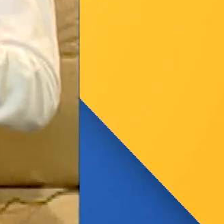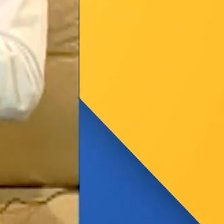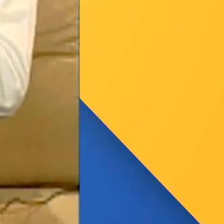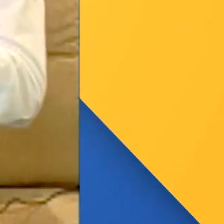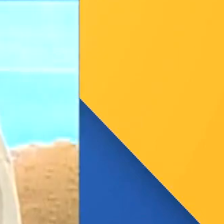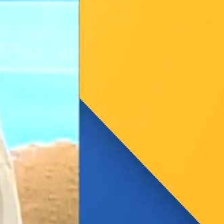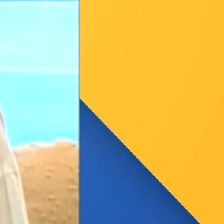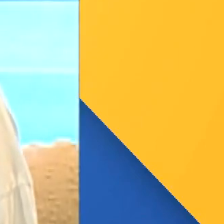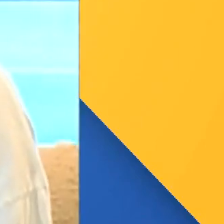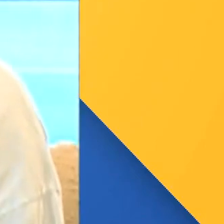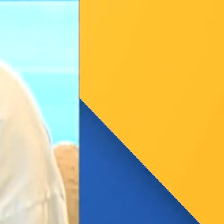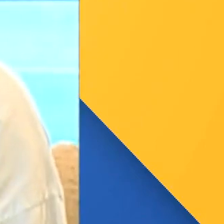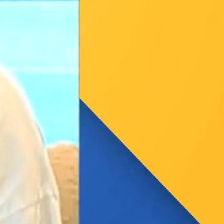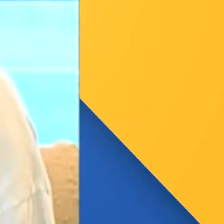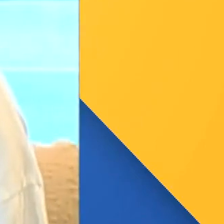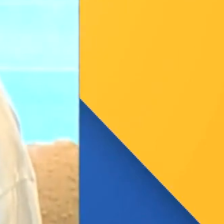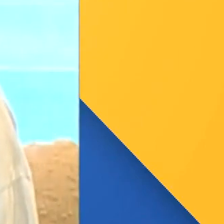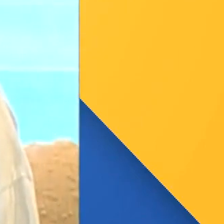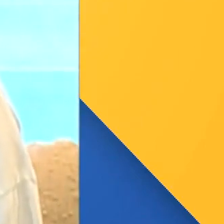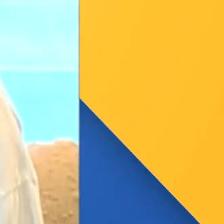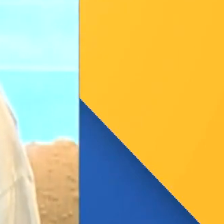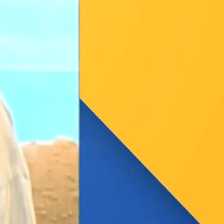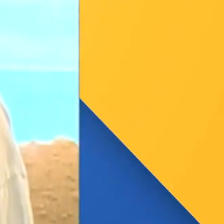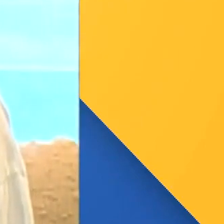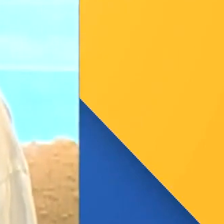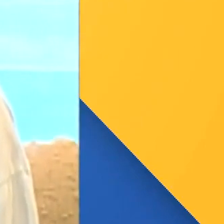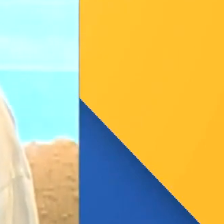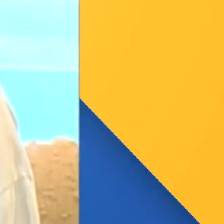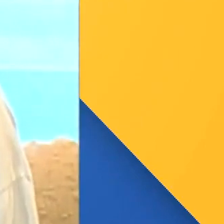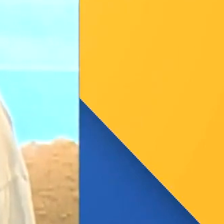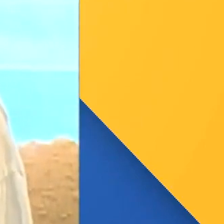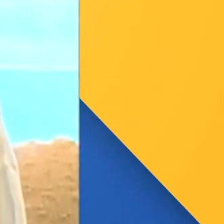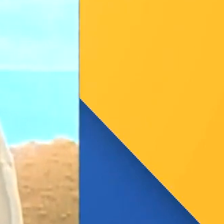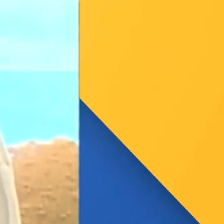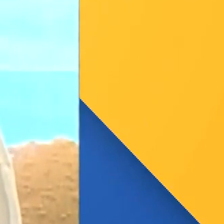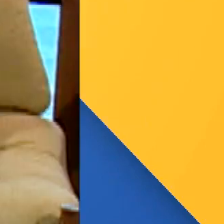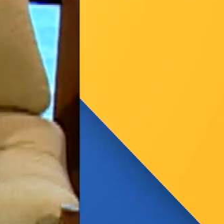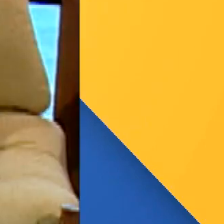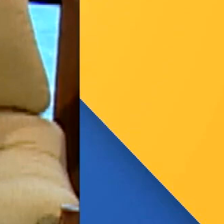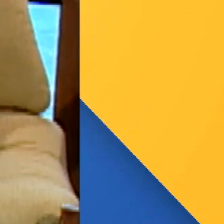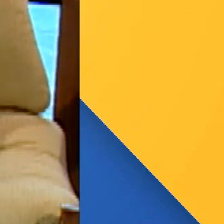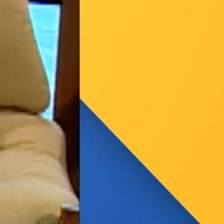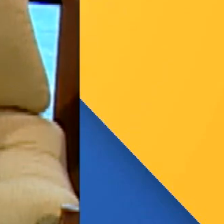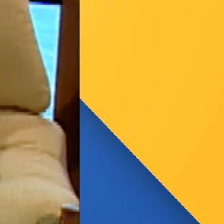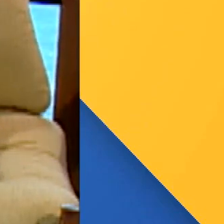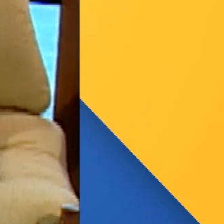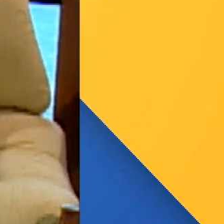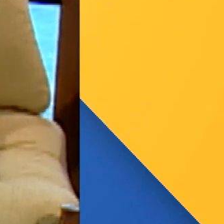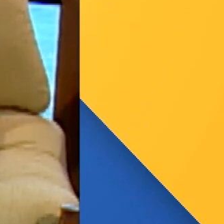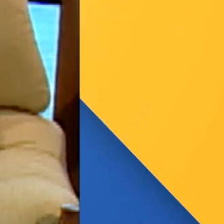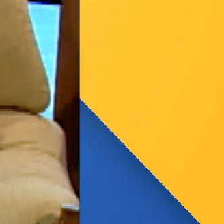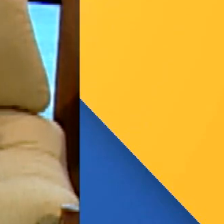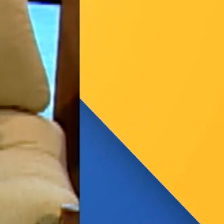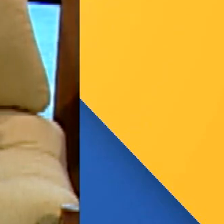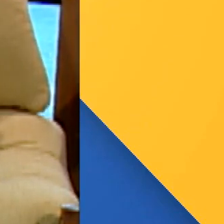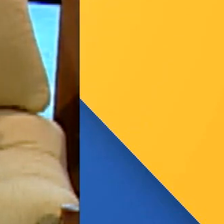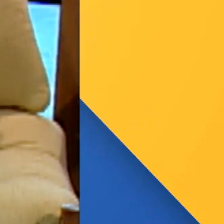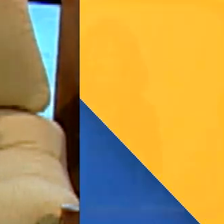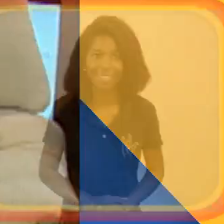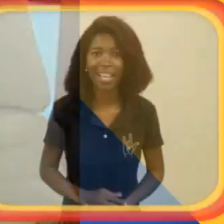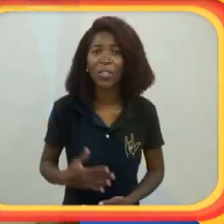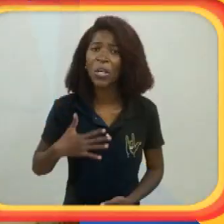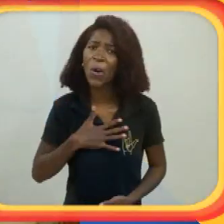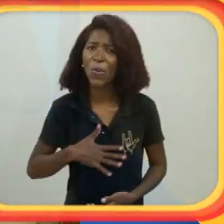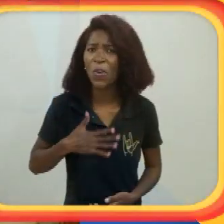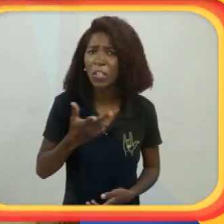Led Zeppelin. Foi um dos momentos mais incríveis da minha carreira. Would you like to say something else? Entrevista